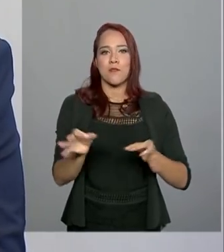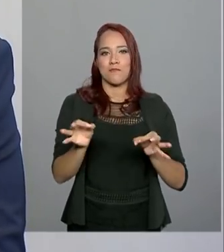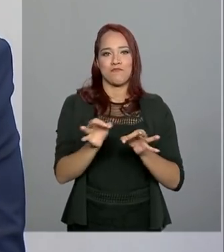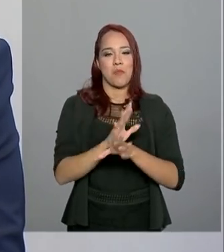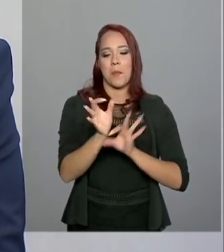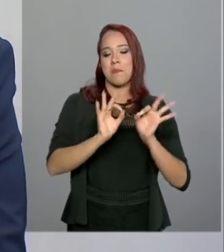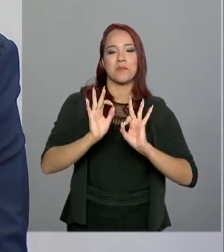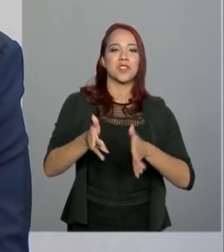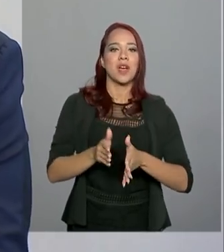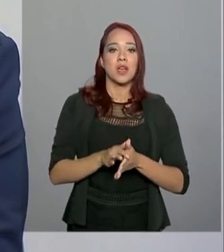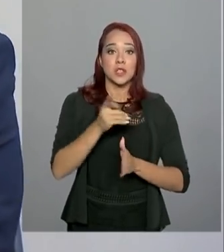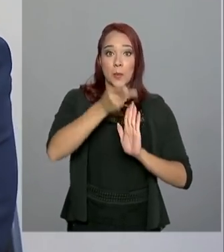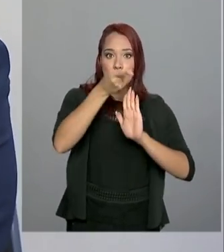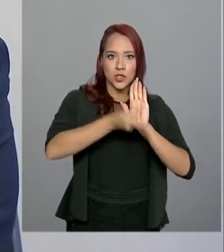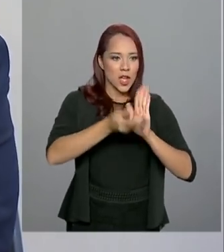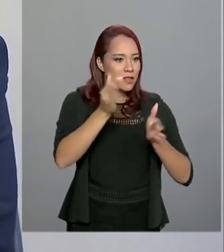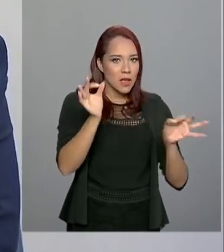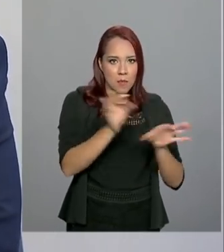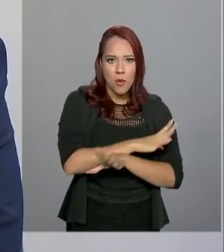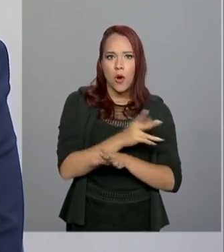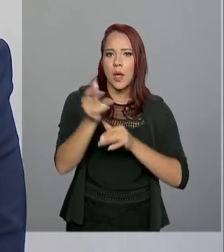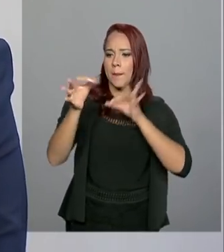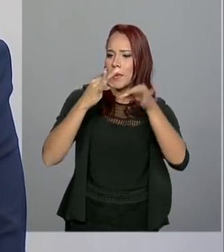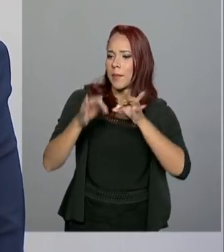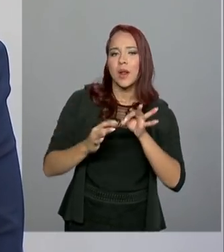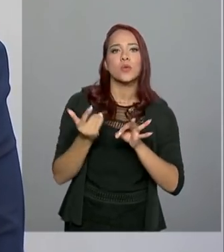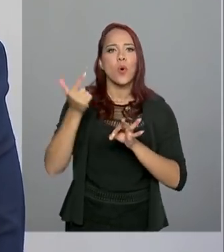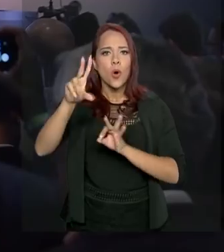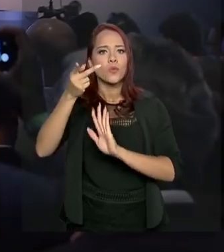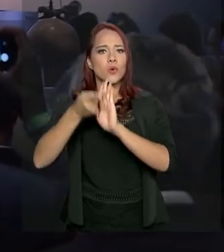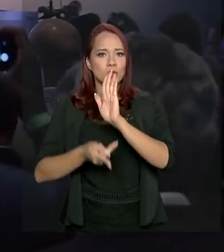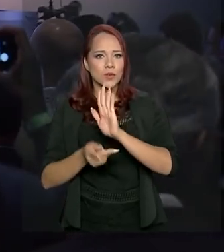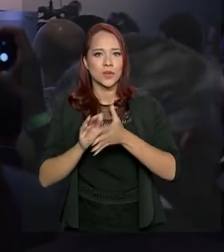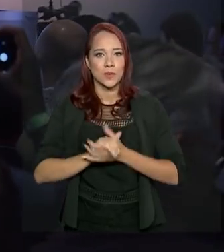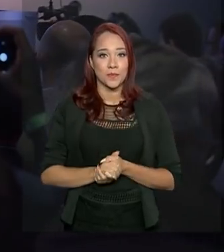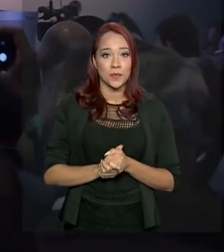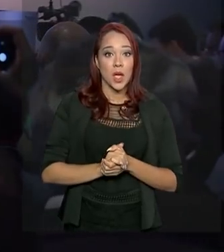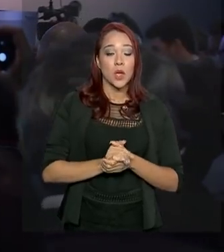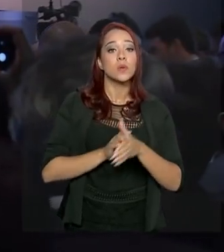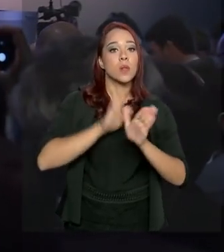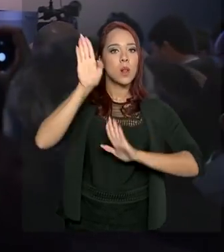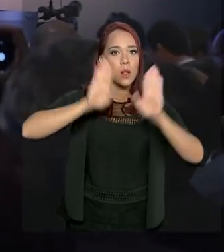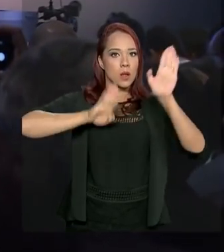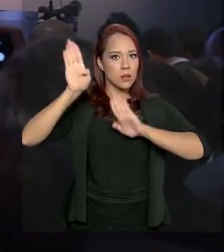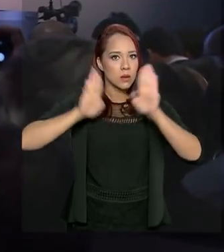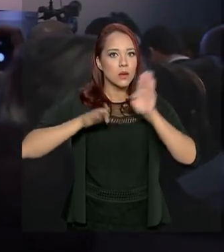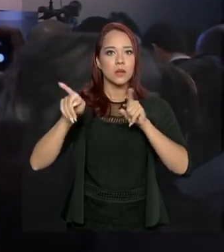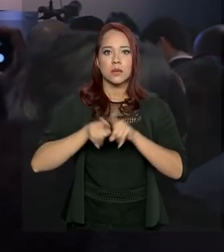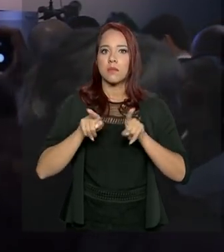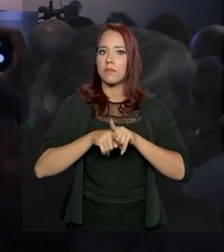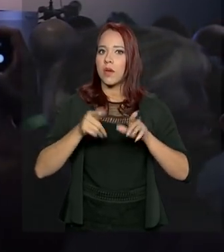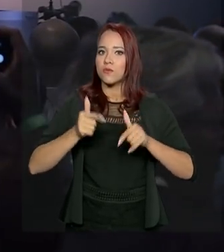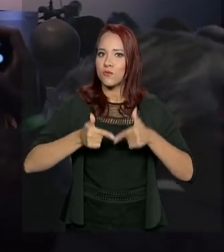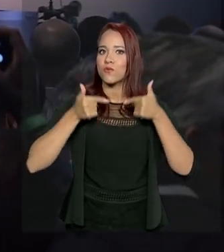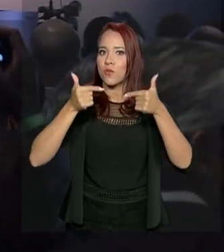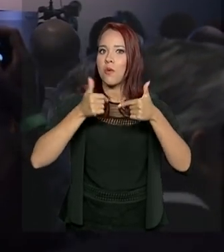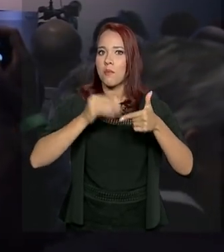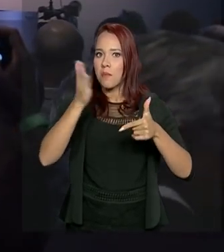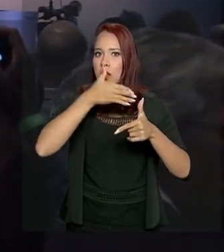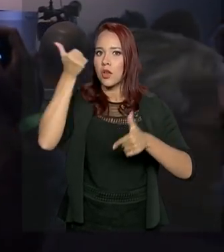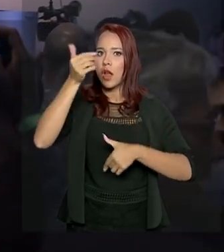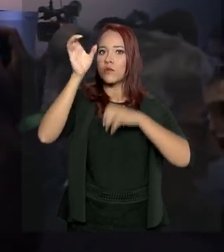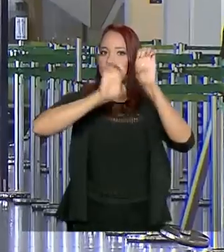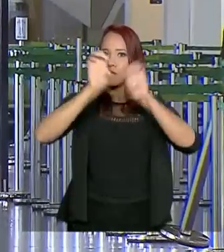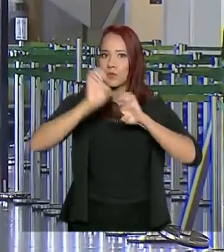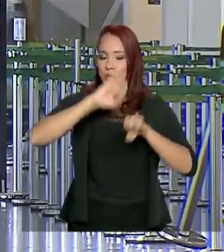medida que a gente ia entregando projetos, a gente ia preparando a próxima leva de entregas. E os leilões são a grande aposta para melhorar a infraestrutura